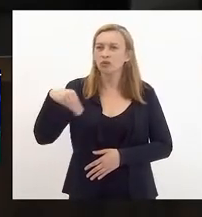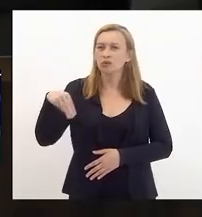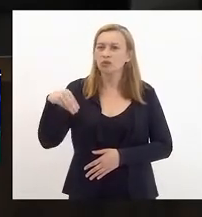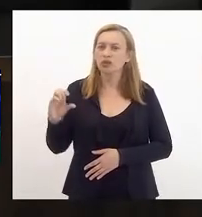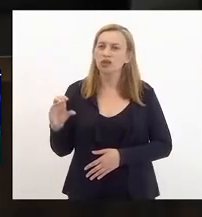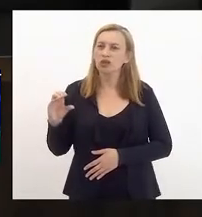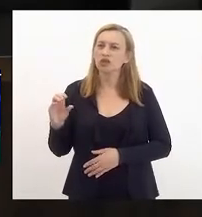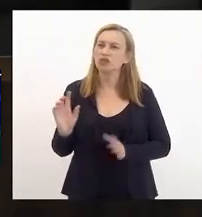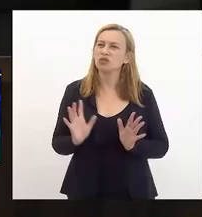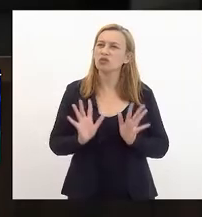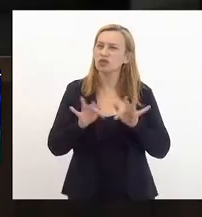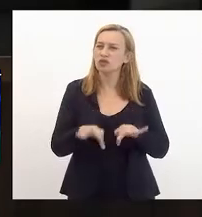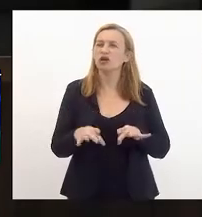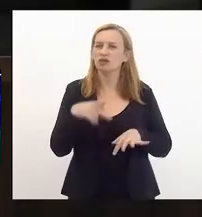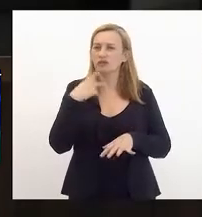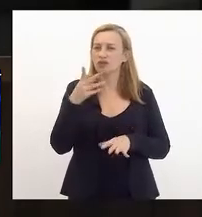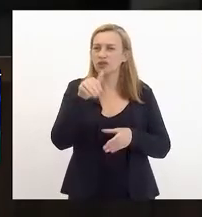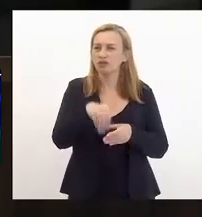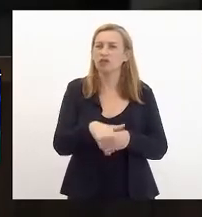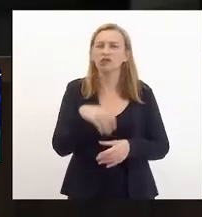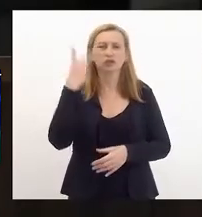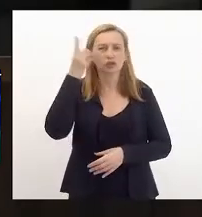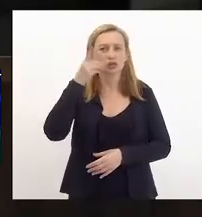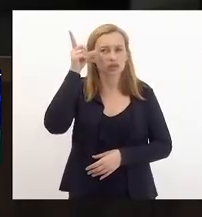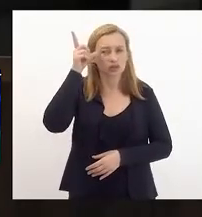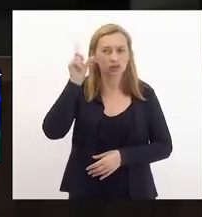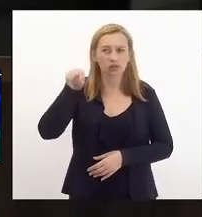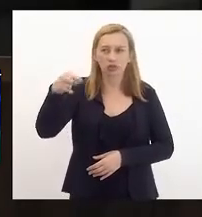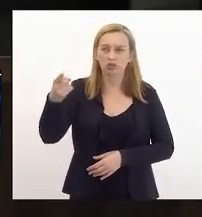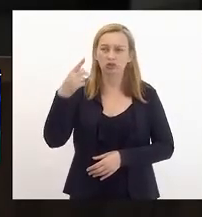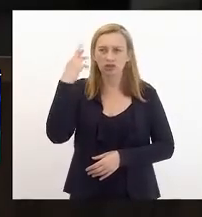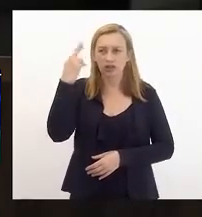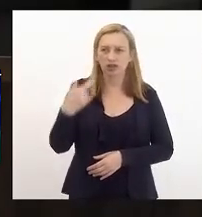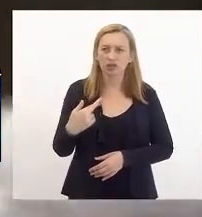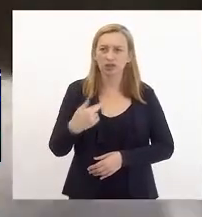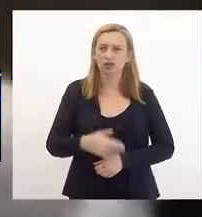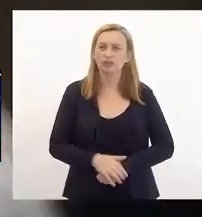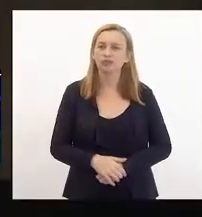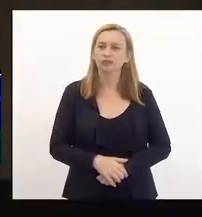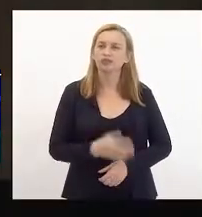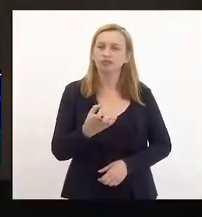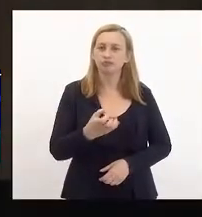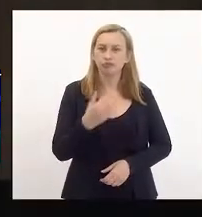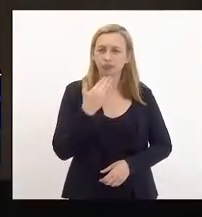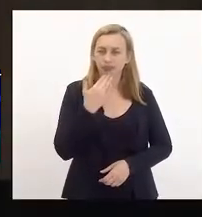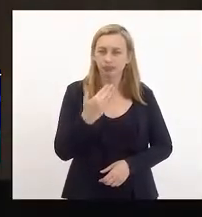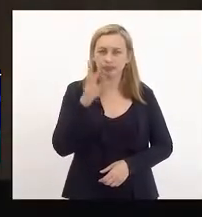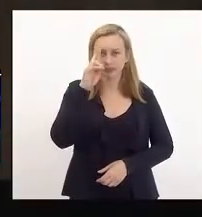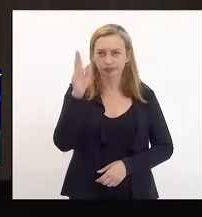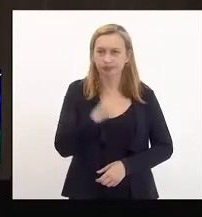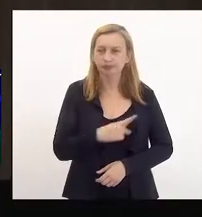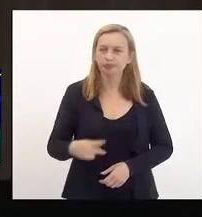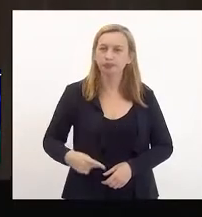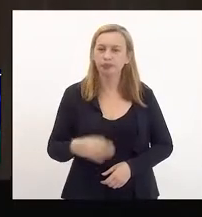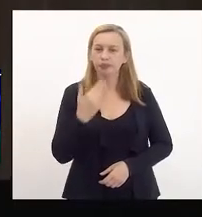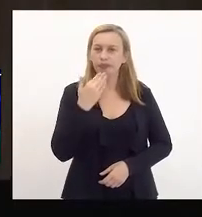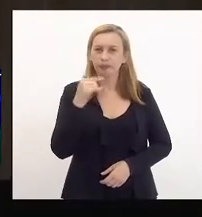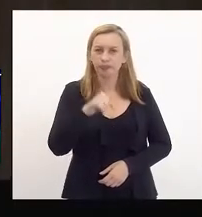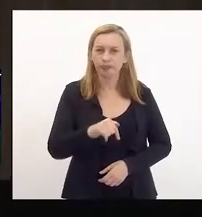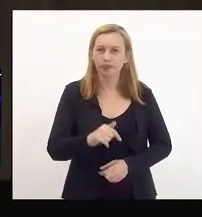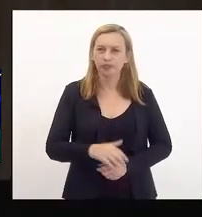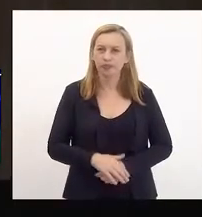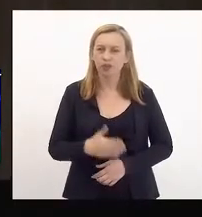final a declaração de voto. A deputada Lucinha, pela ordem e depois a deputada Renata. A questão que eu peço ao presidente, que foi solicitado aqui